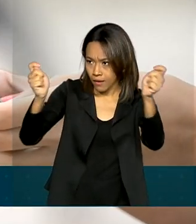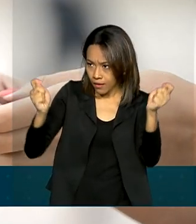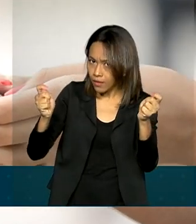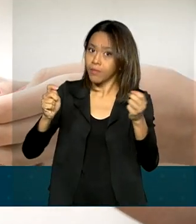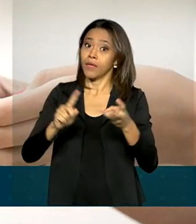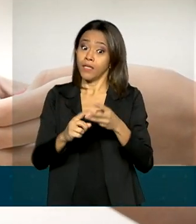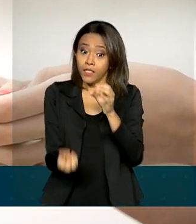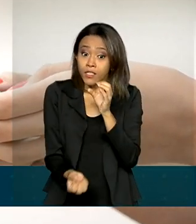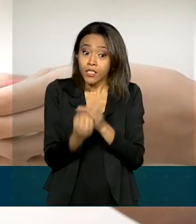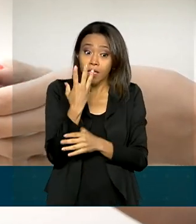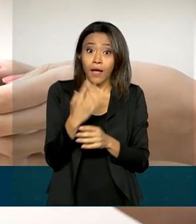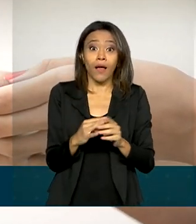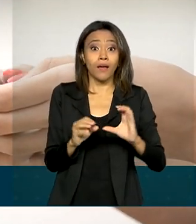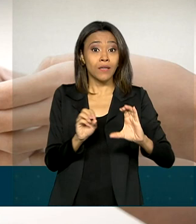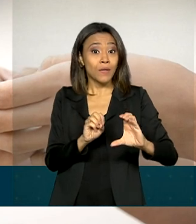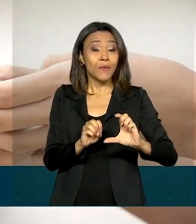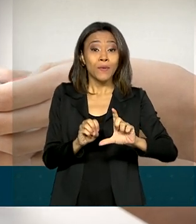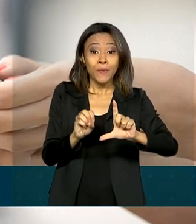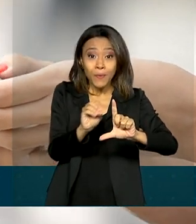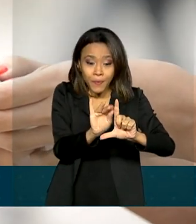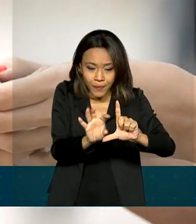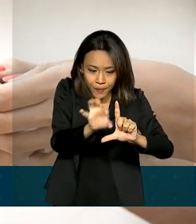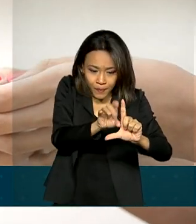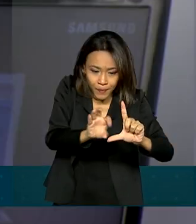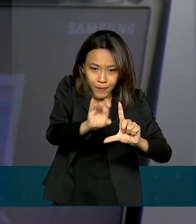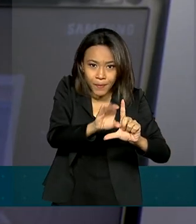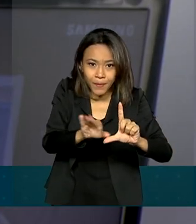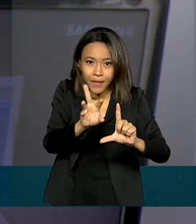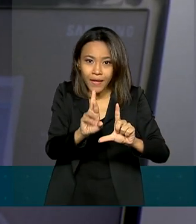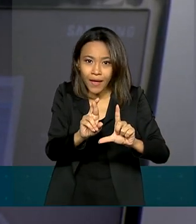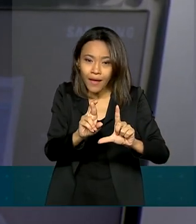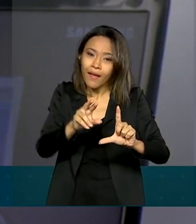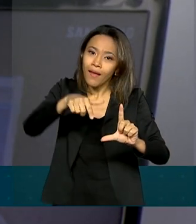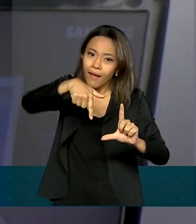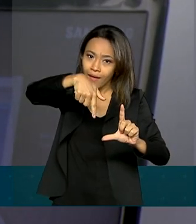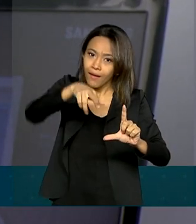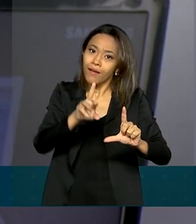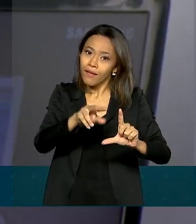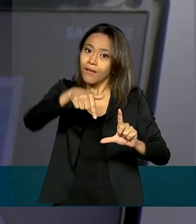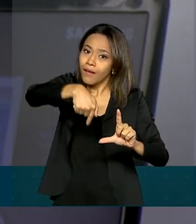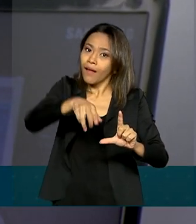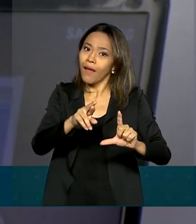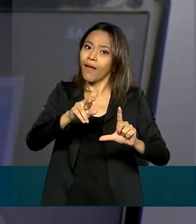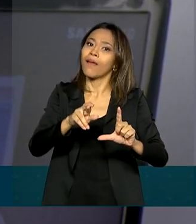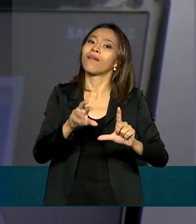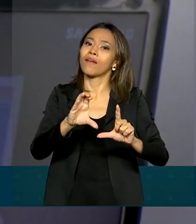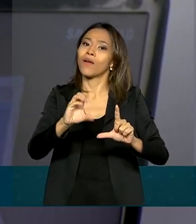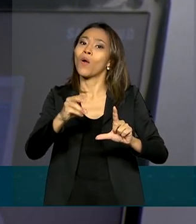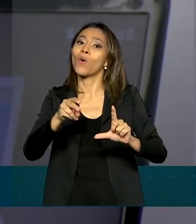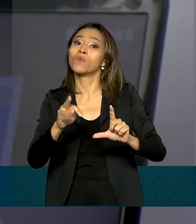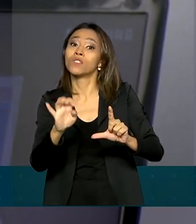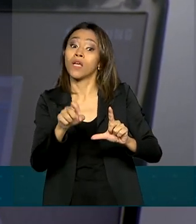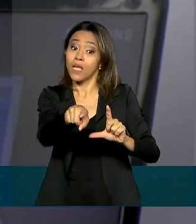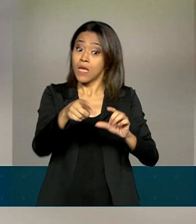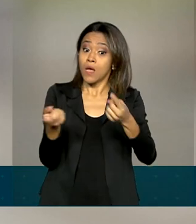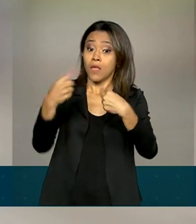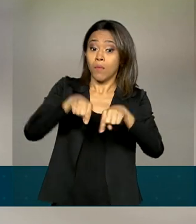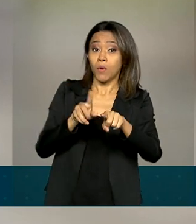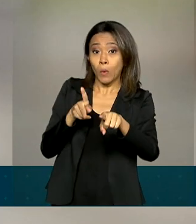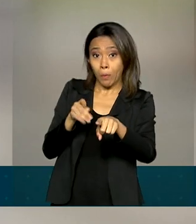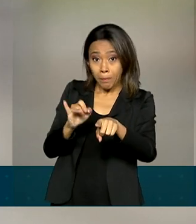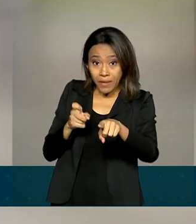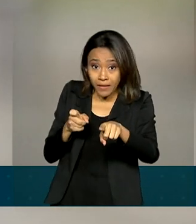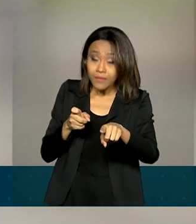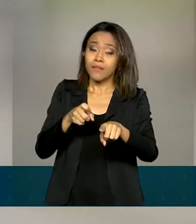QR Code. Esse período de testes vai até o dia 15, e no dia 16 de novembro, o PIX estará